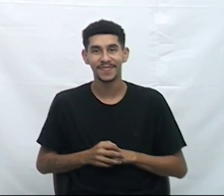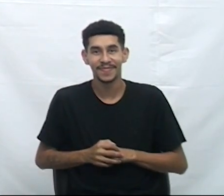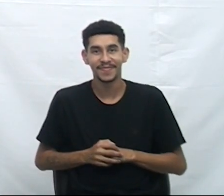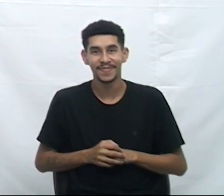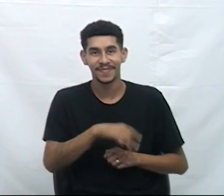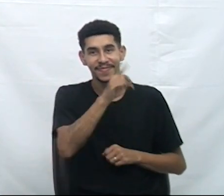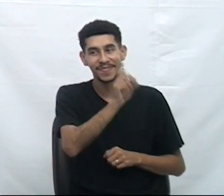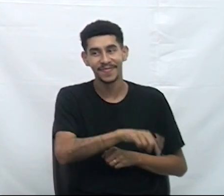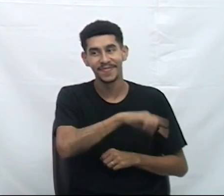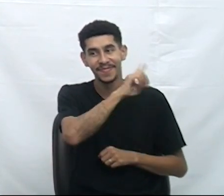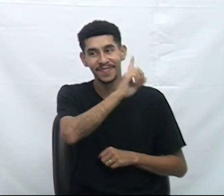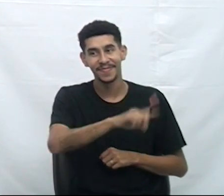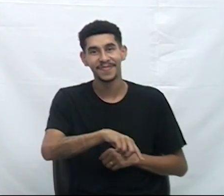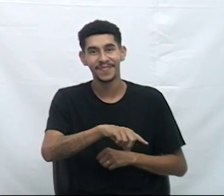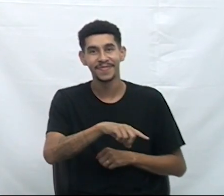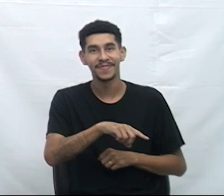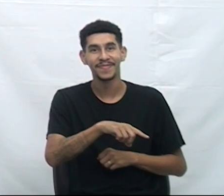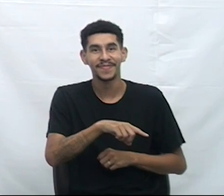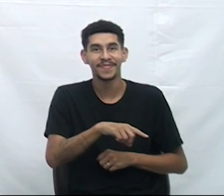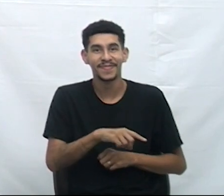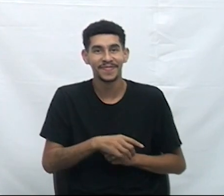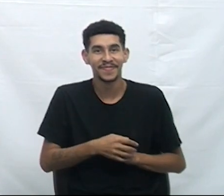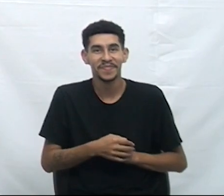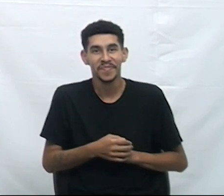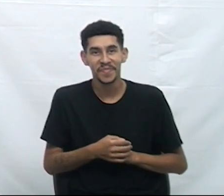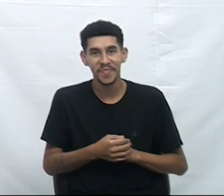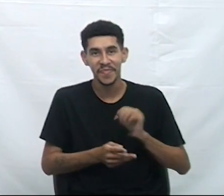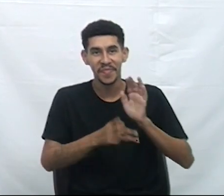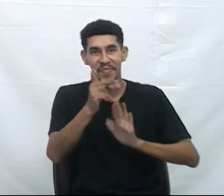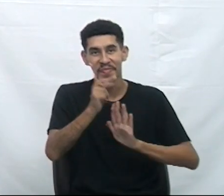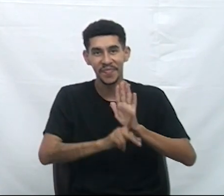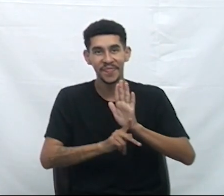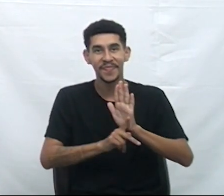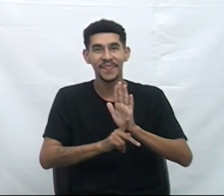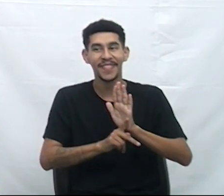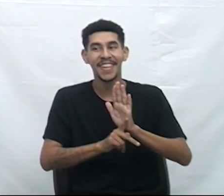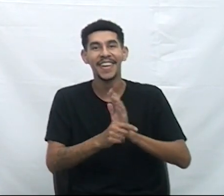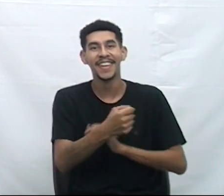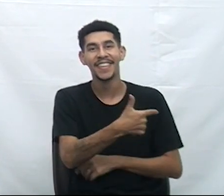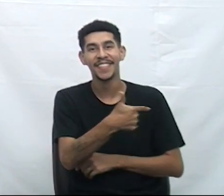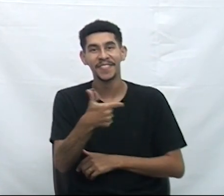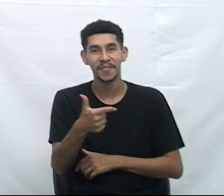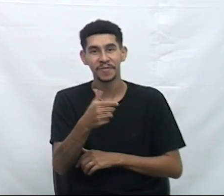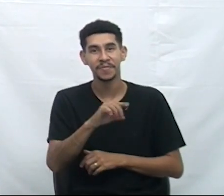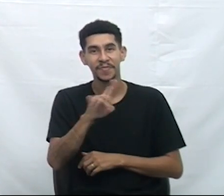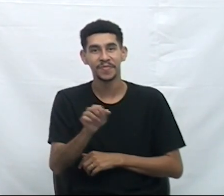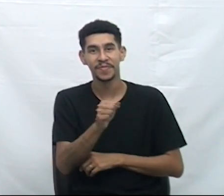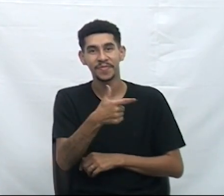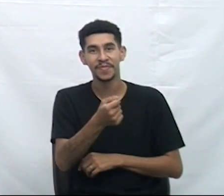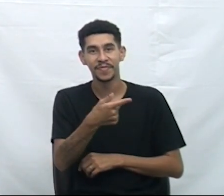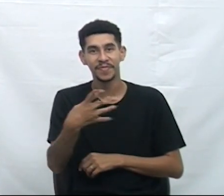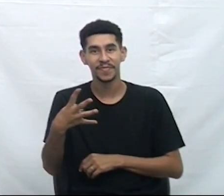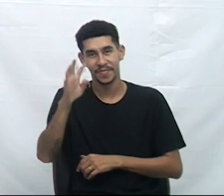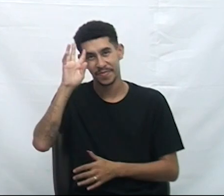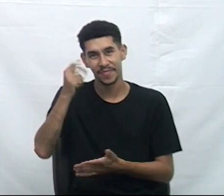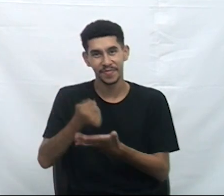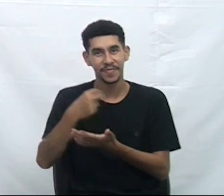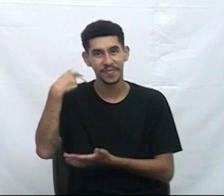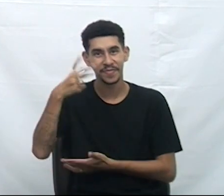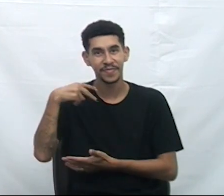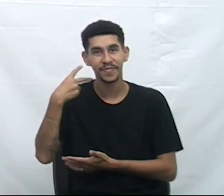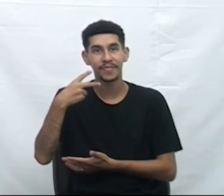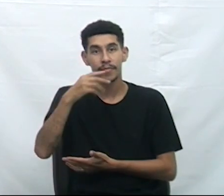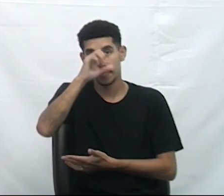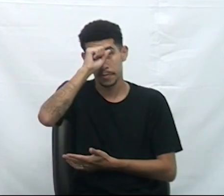número 1 de 2024 ao projeto PL 22 de 2024, de autoria do chefe do